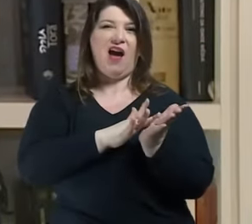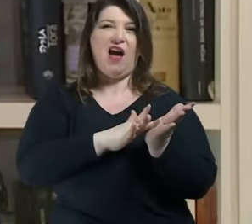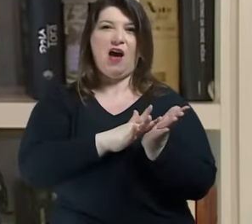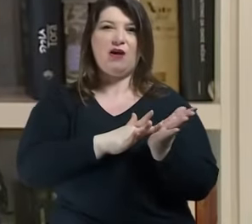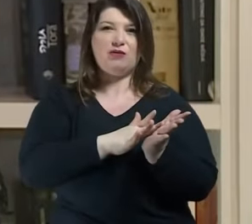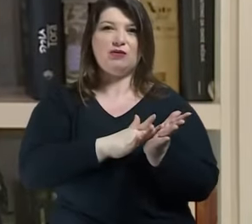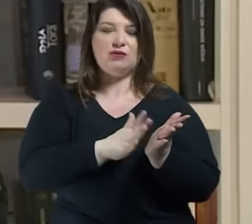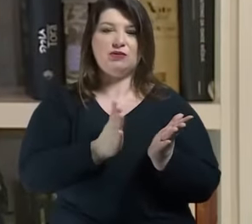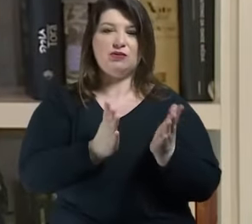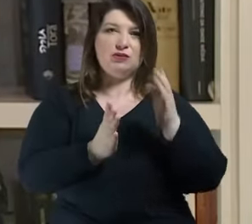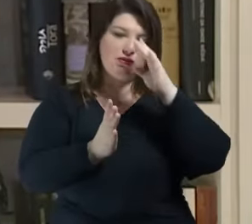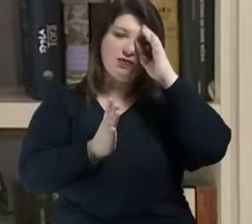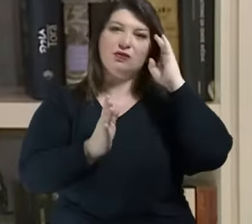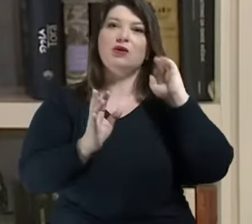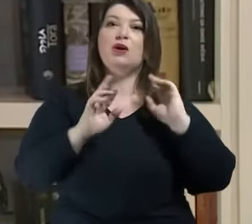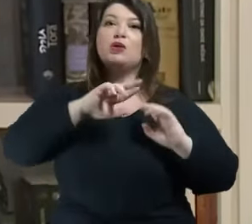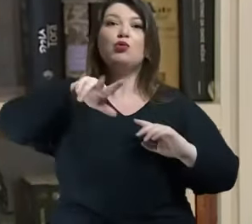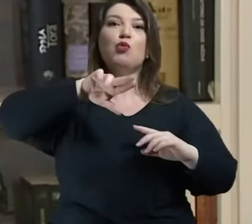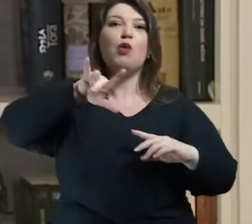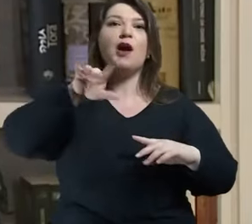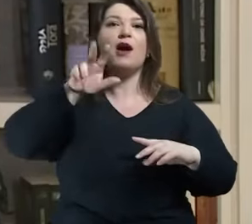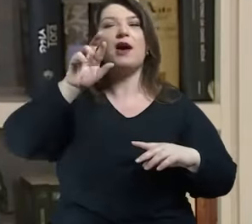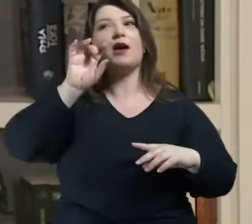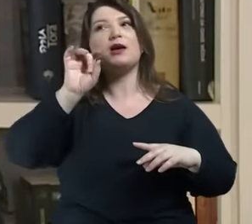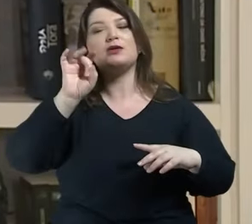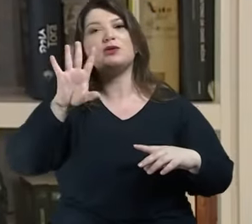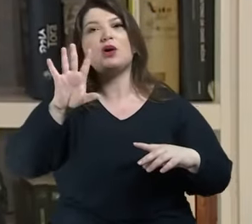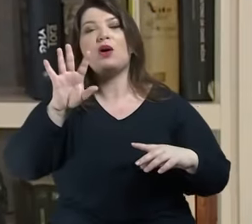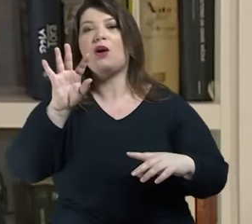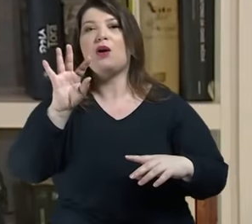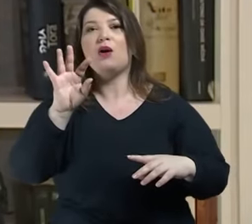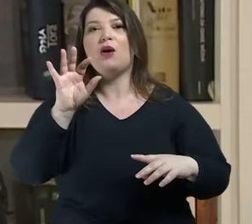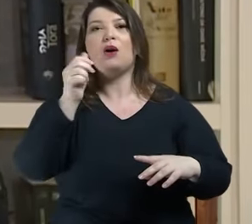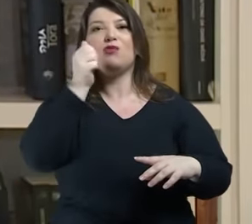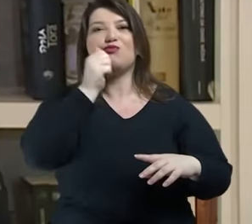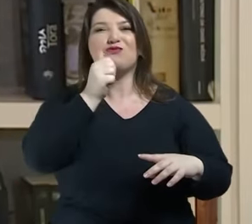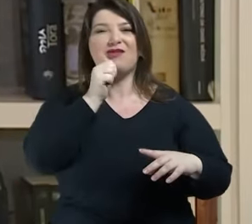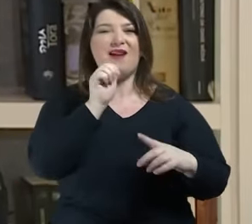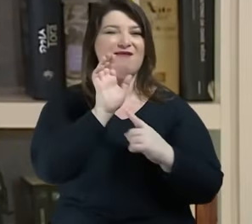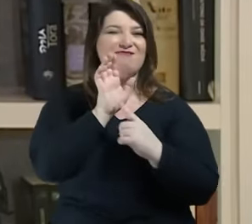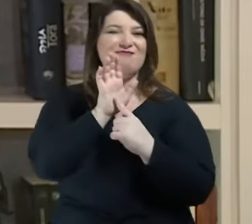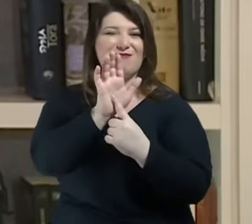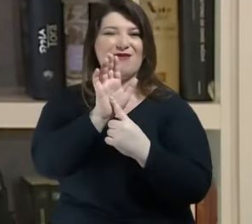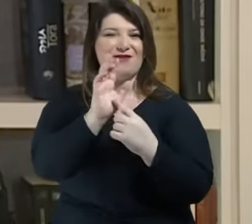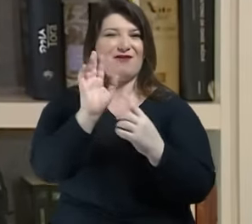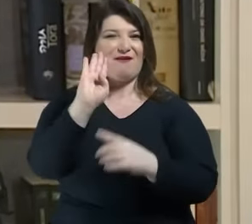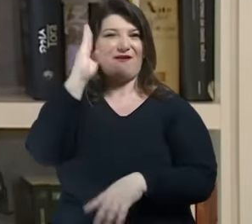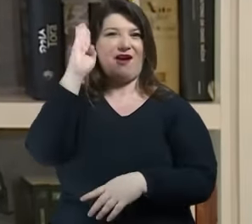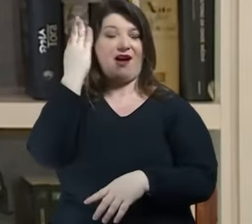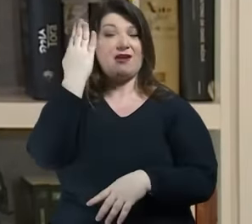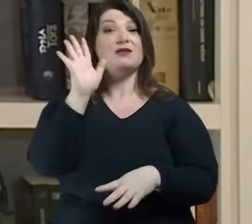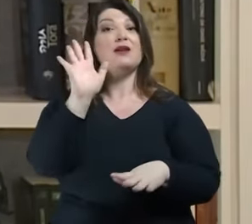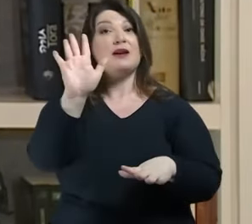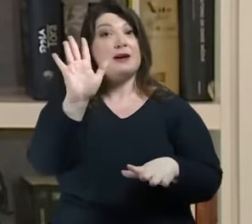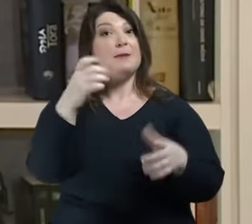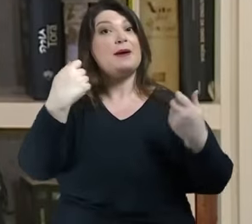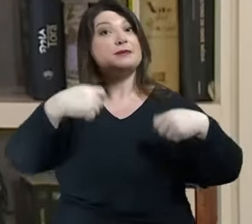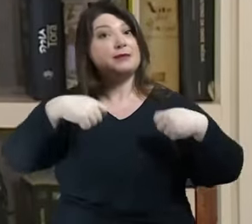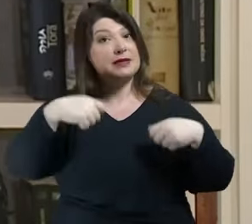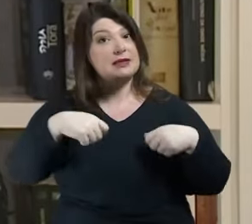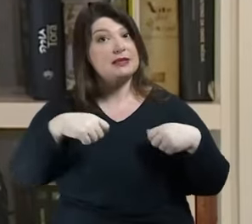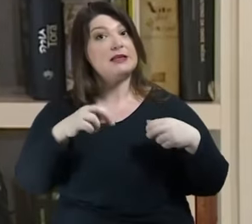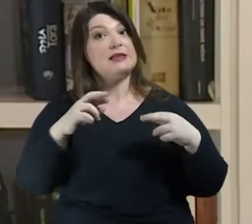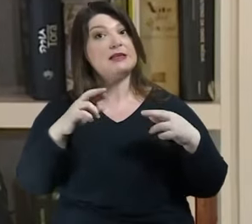arcebispo de Paris mas o tartufismo atual precisa de redes de perfis às vezes até de robôs